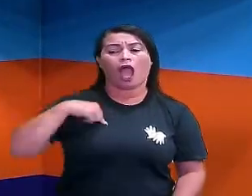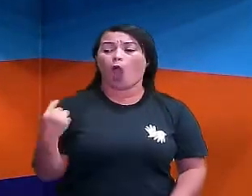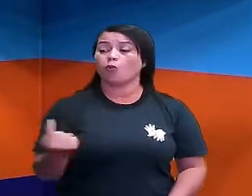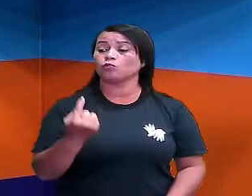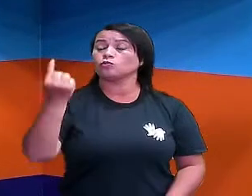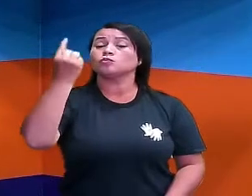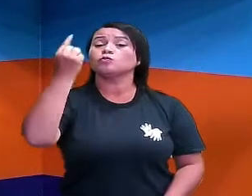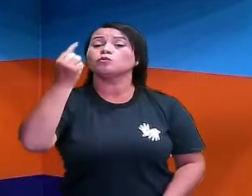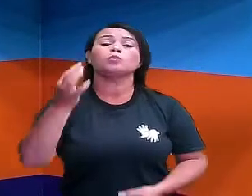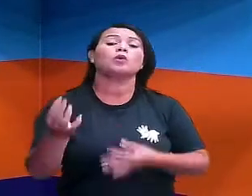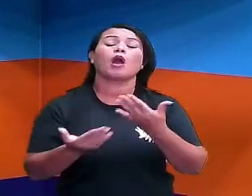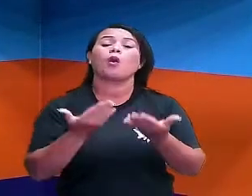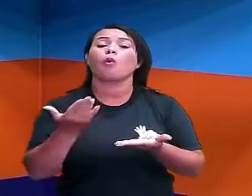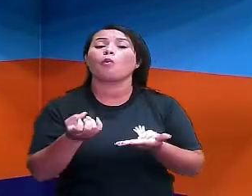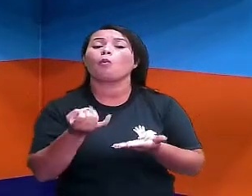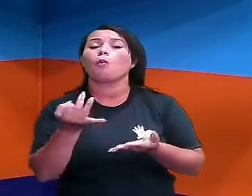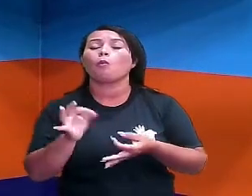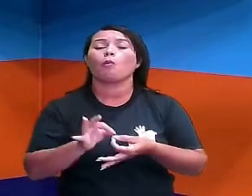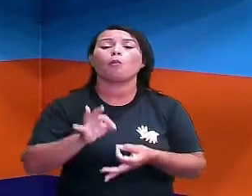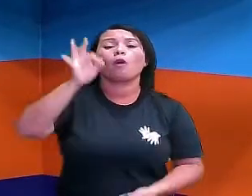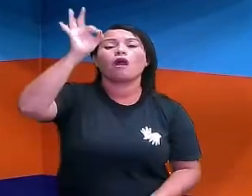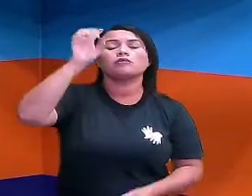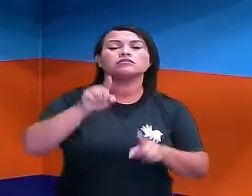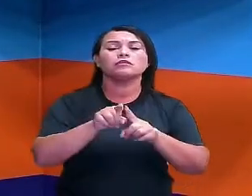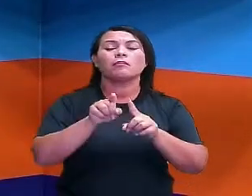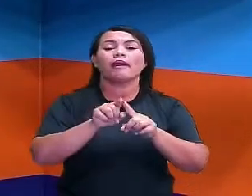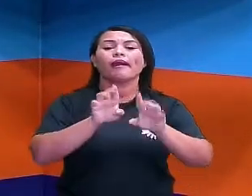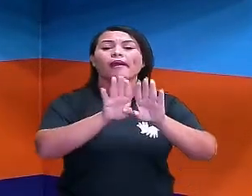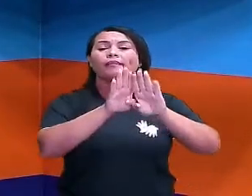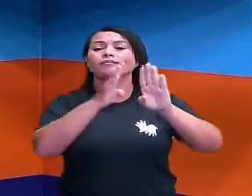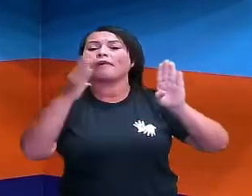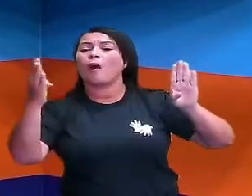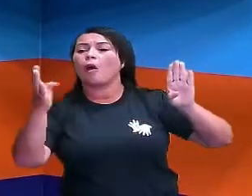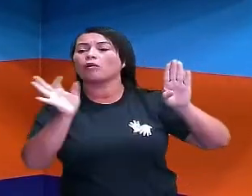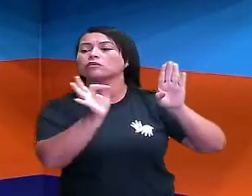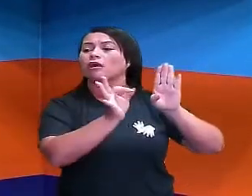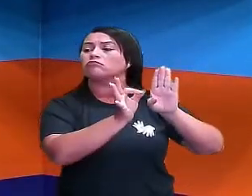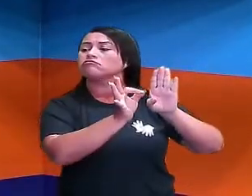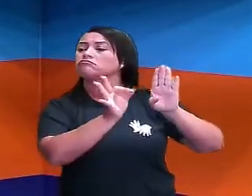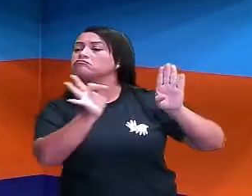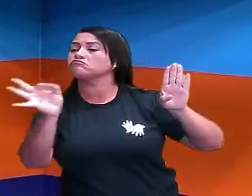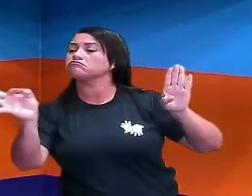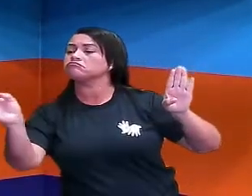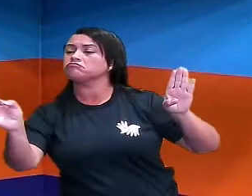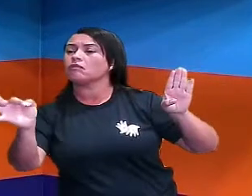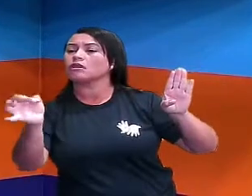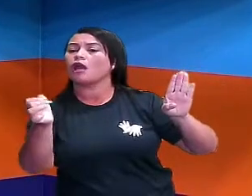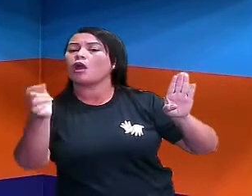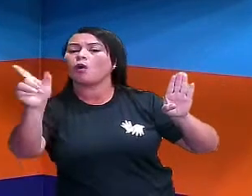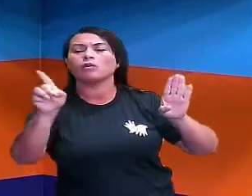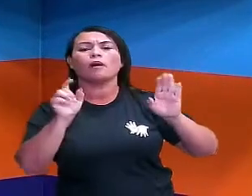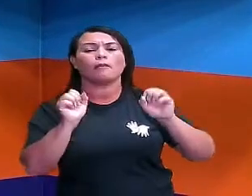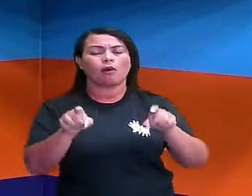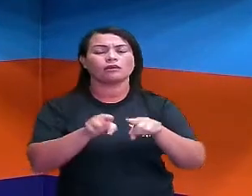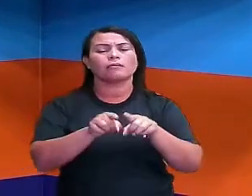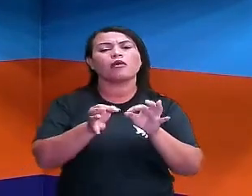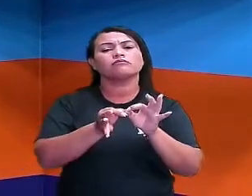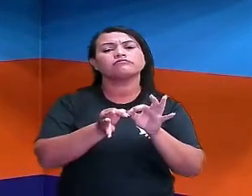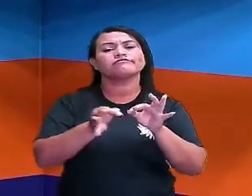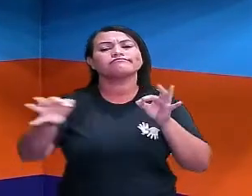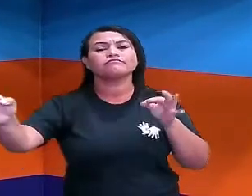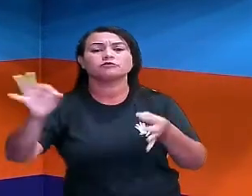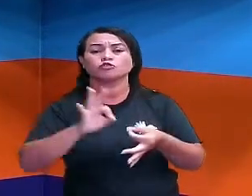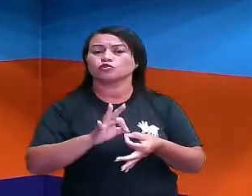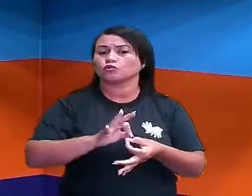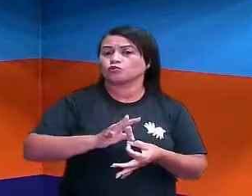você pode medir a distância de uma porta até a outra, você pode medir o tamanho, tá? O comprimento